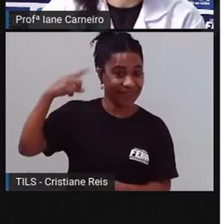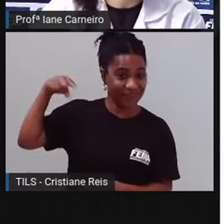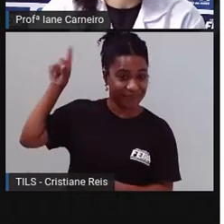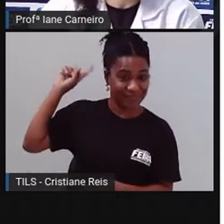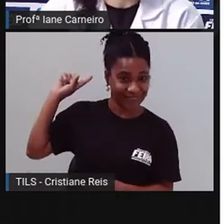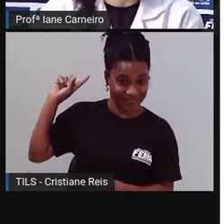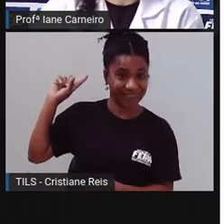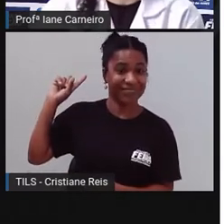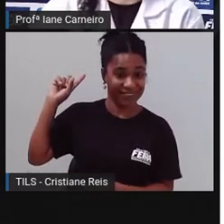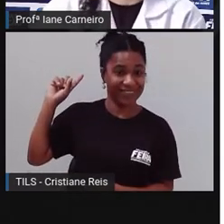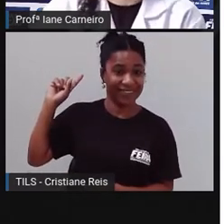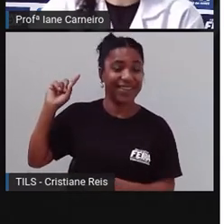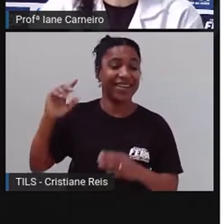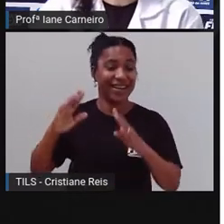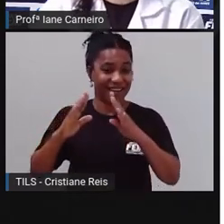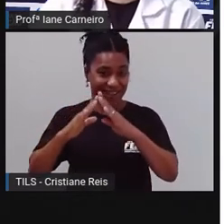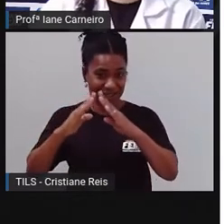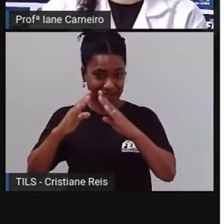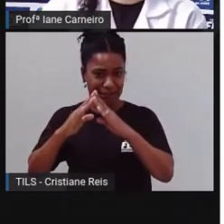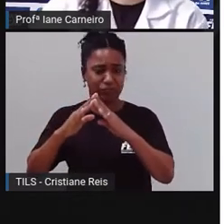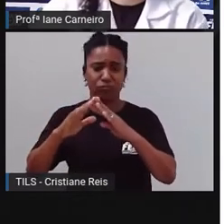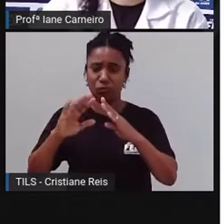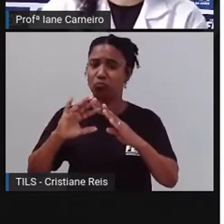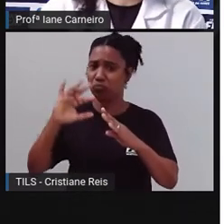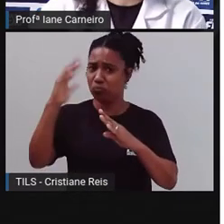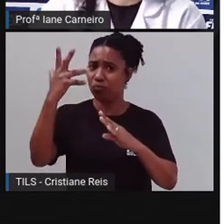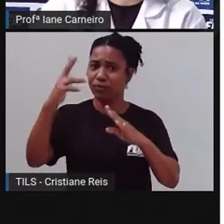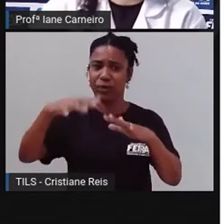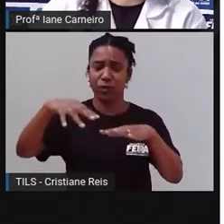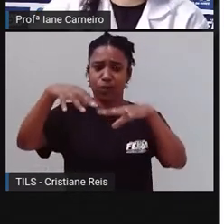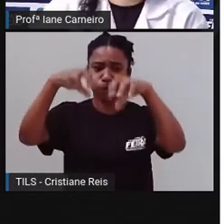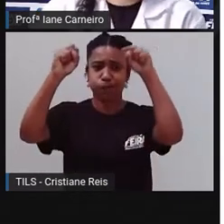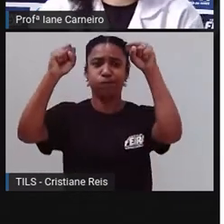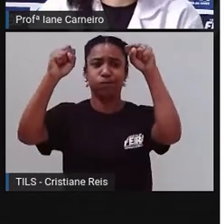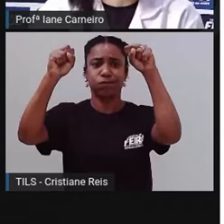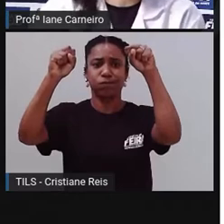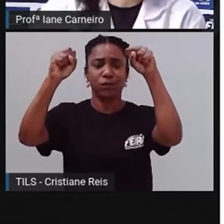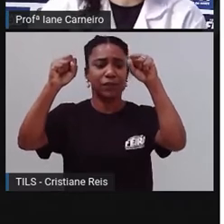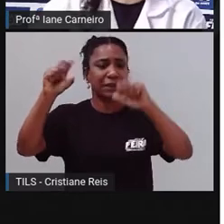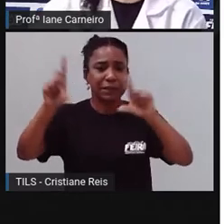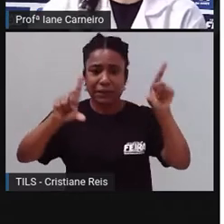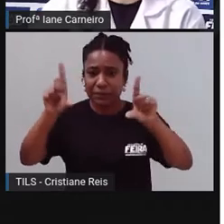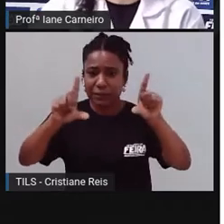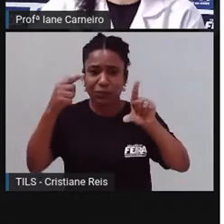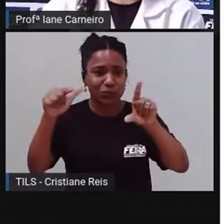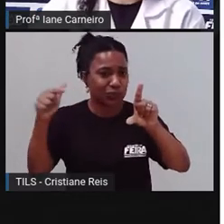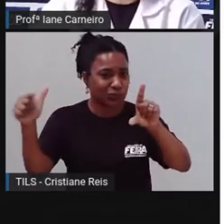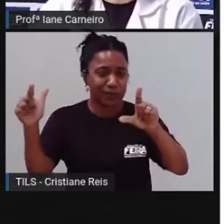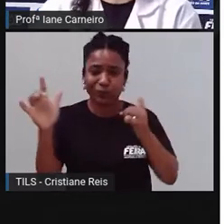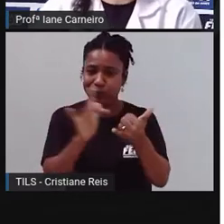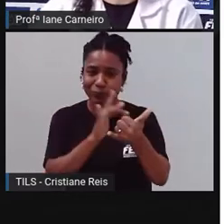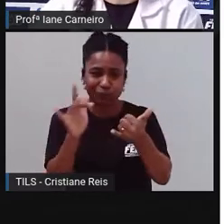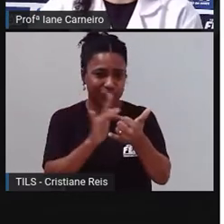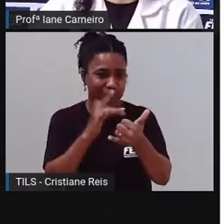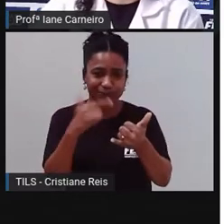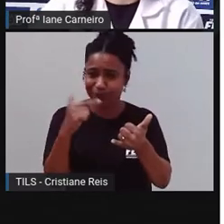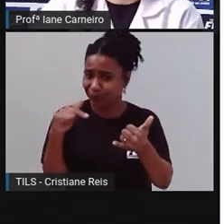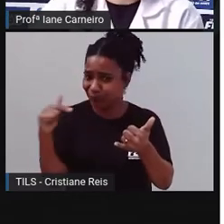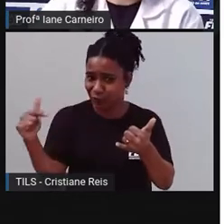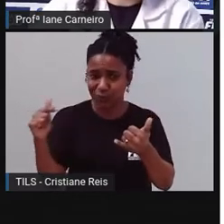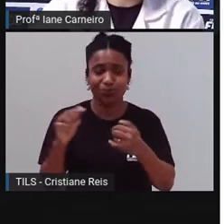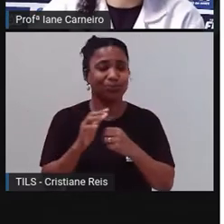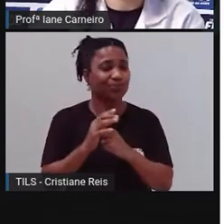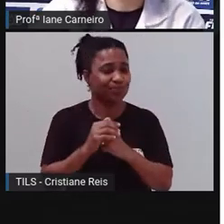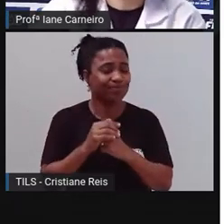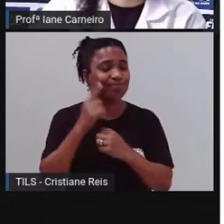faltava energia na minha casa, né? E aí a gente brincava porque não tinha televisão para assistir, não tinha celular quando a Pró era criança, a gente não